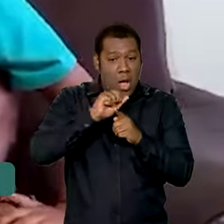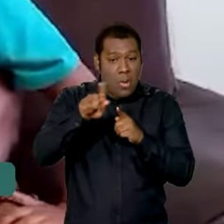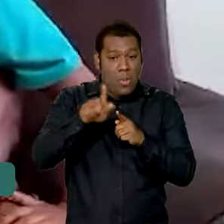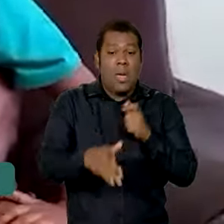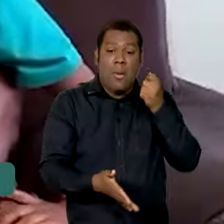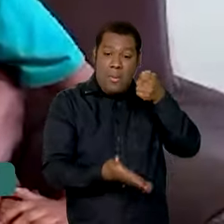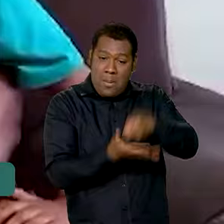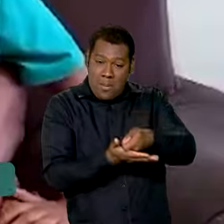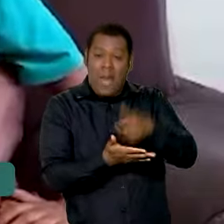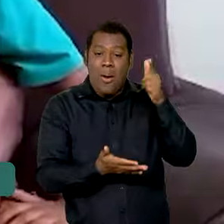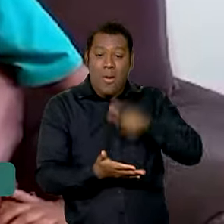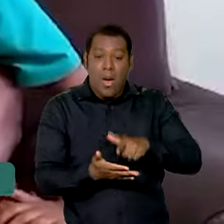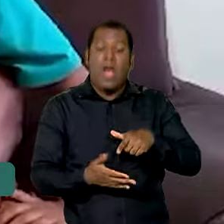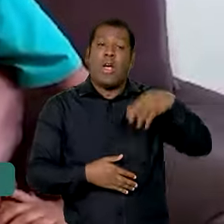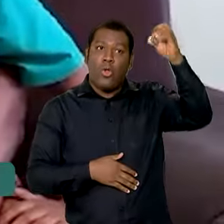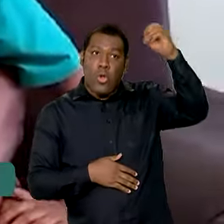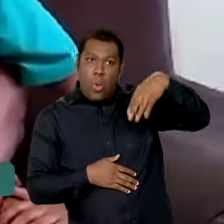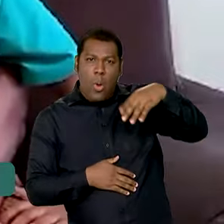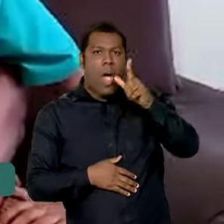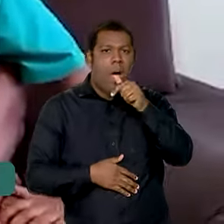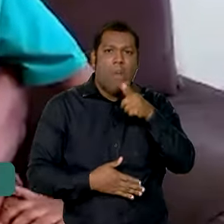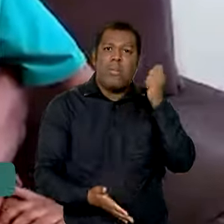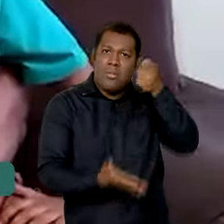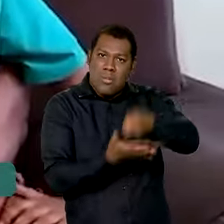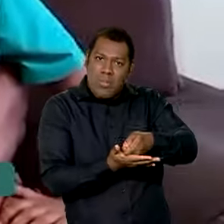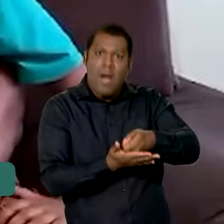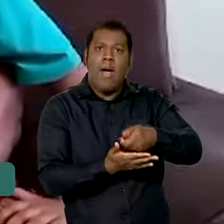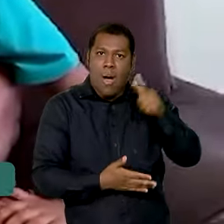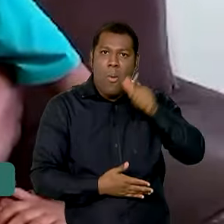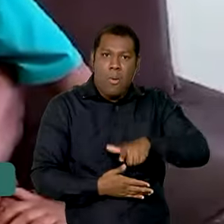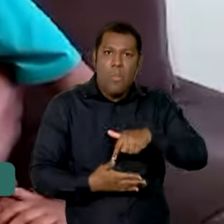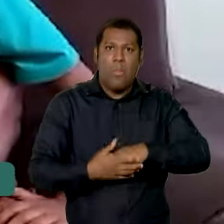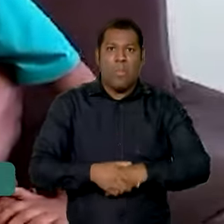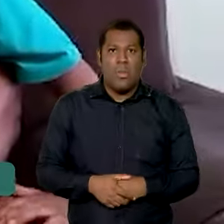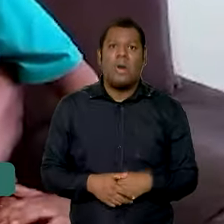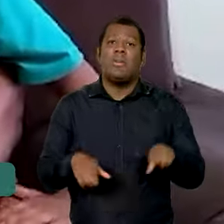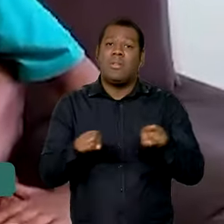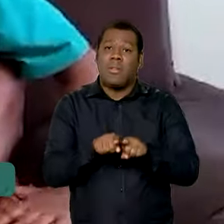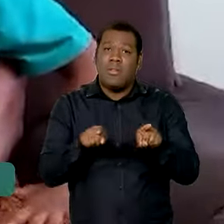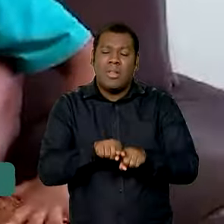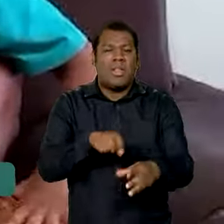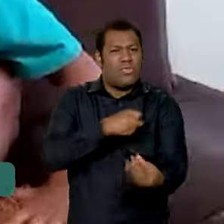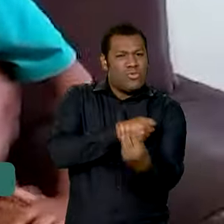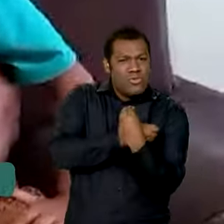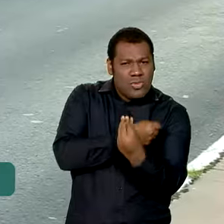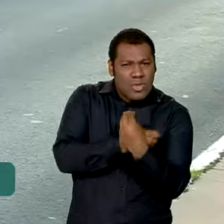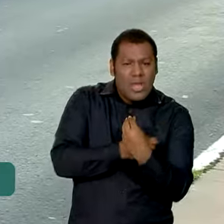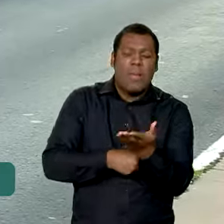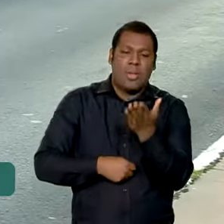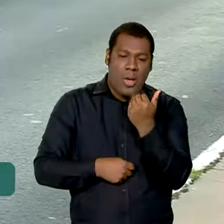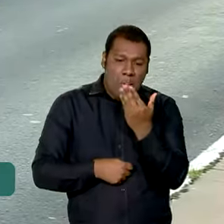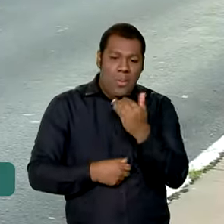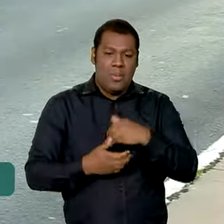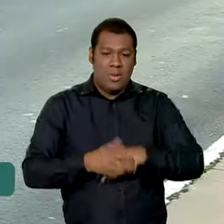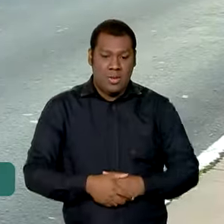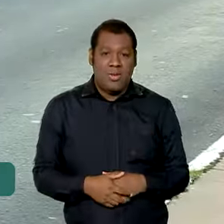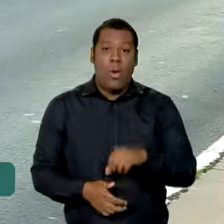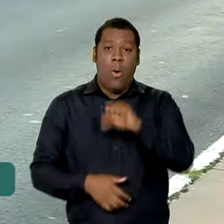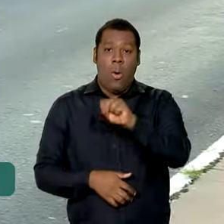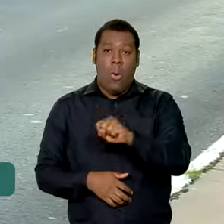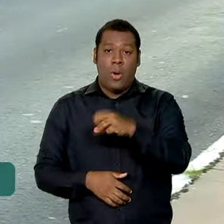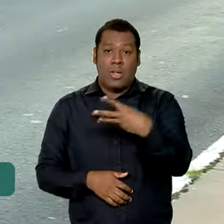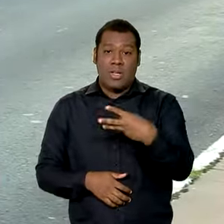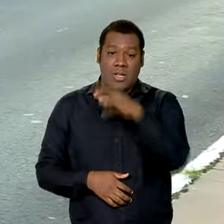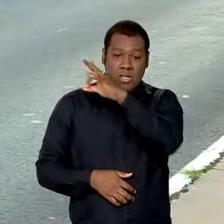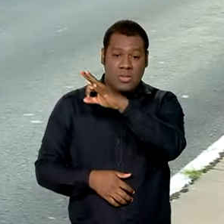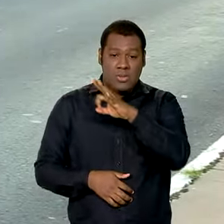atrás para pagar a minha água, a minha luz e também para estar suprindo algumas necessidades de alimento. Mais de 83%